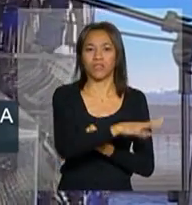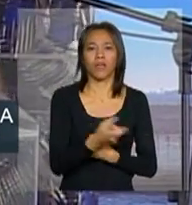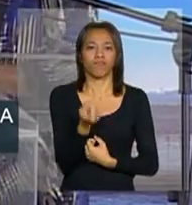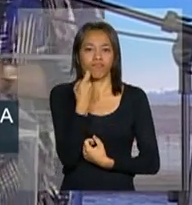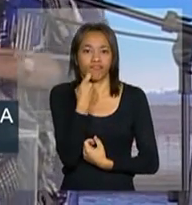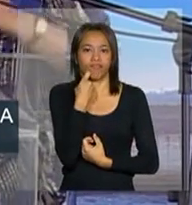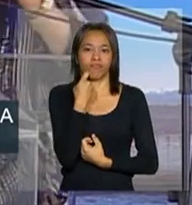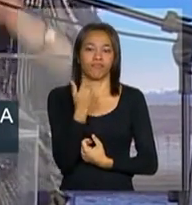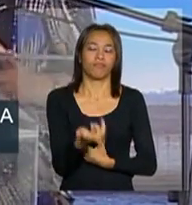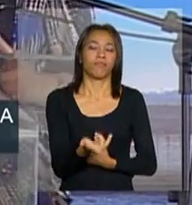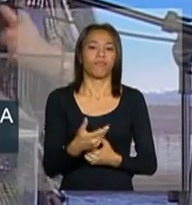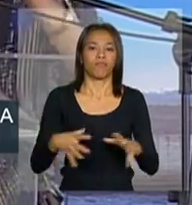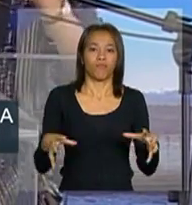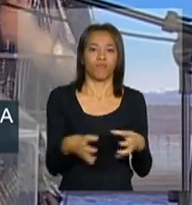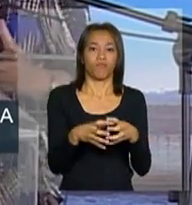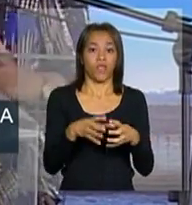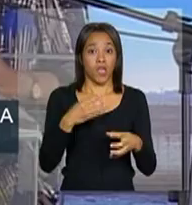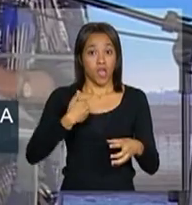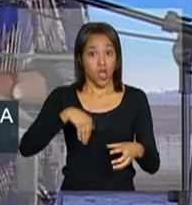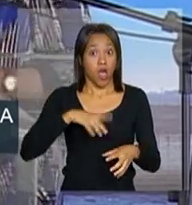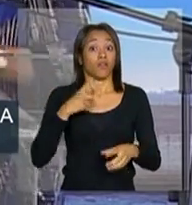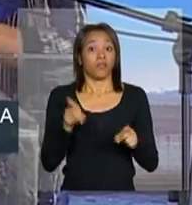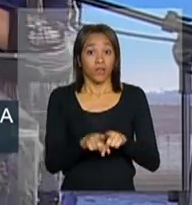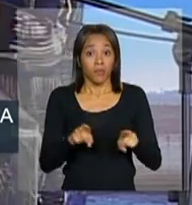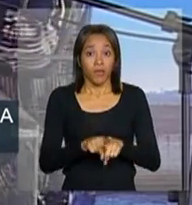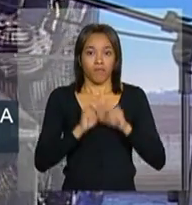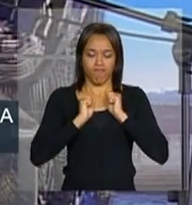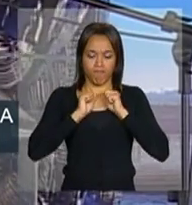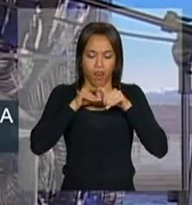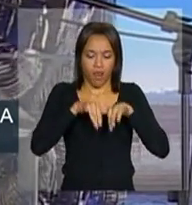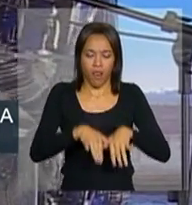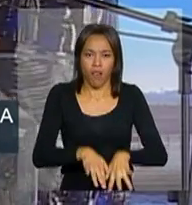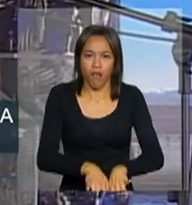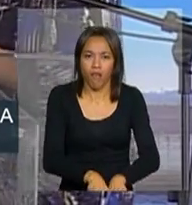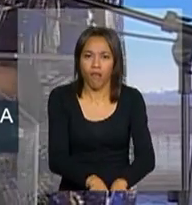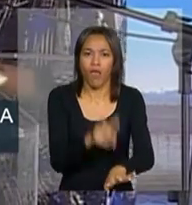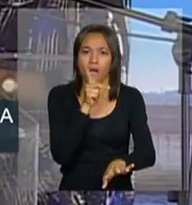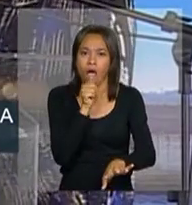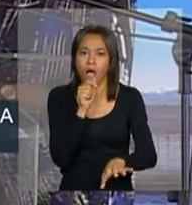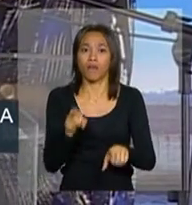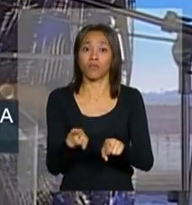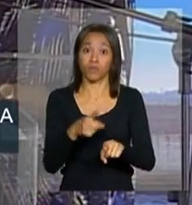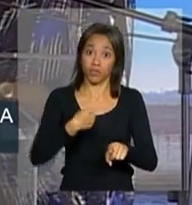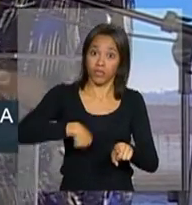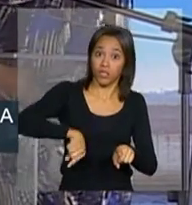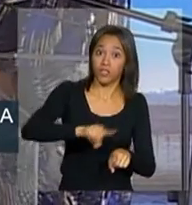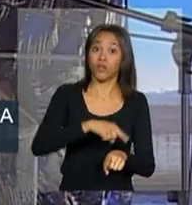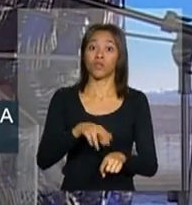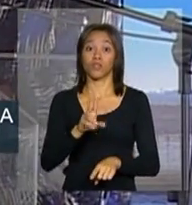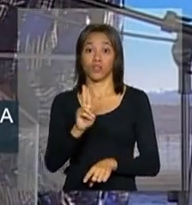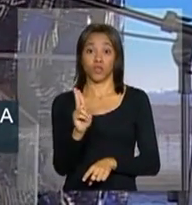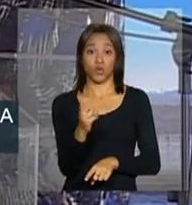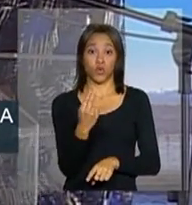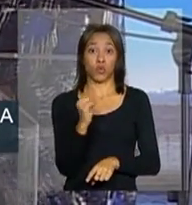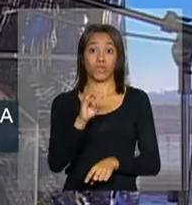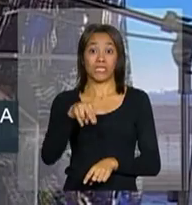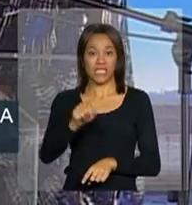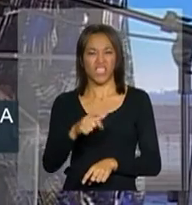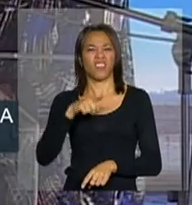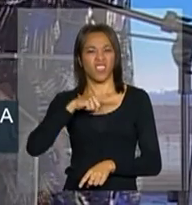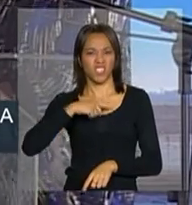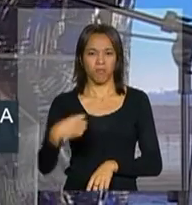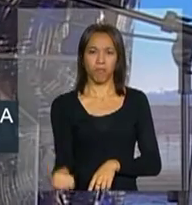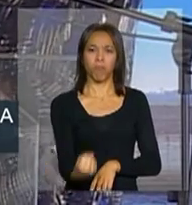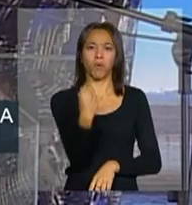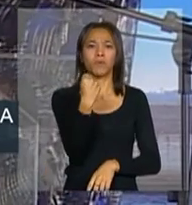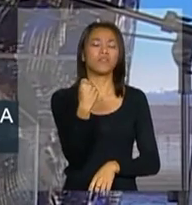Ora, as nossas represas, as represas das nossas hidrelétricas têm esse poder